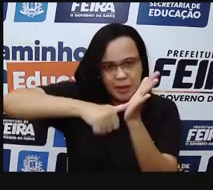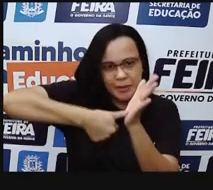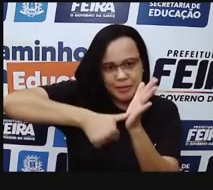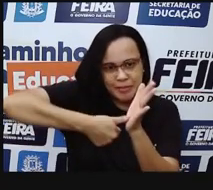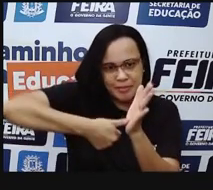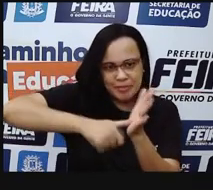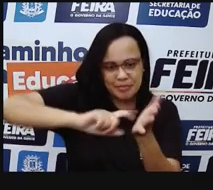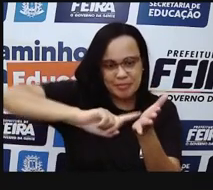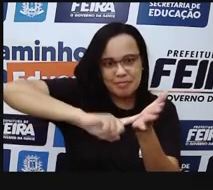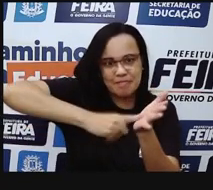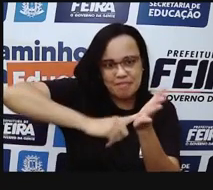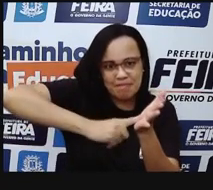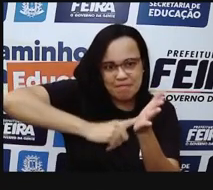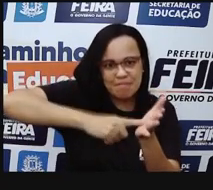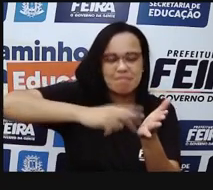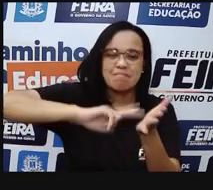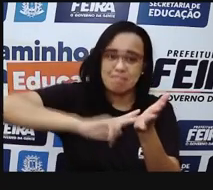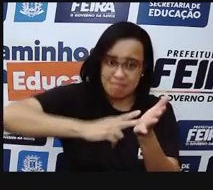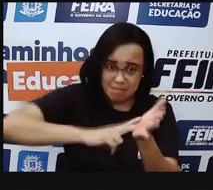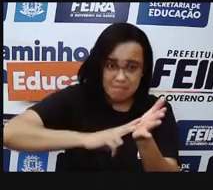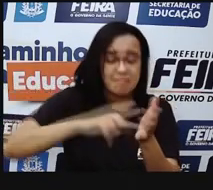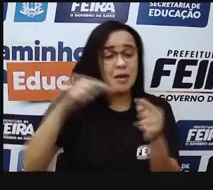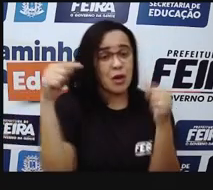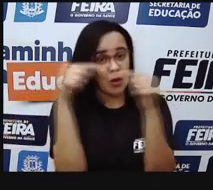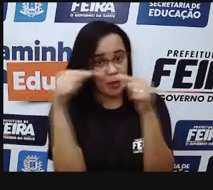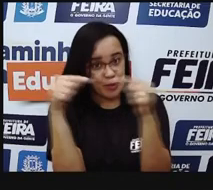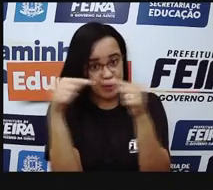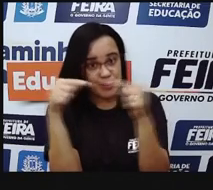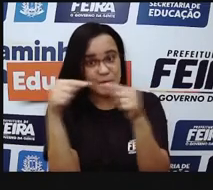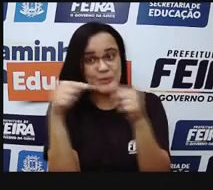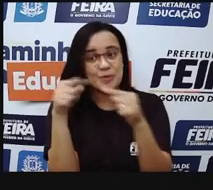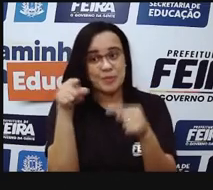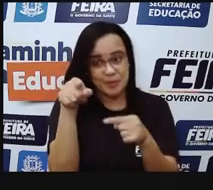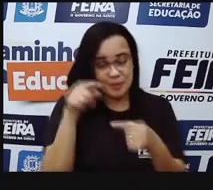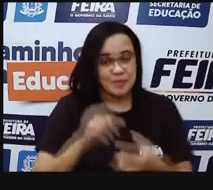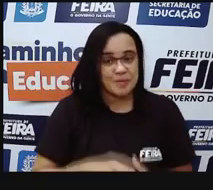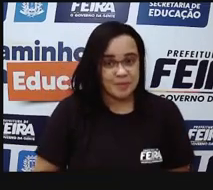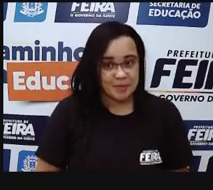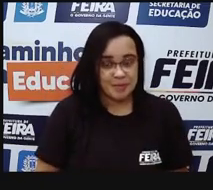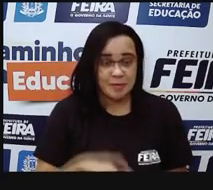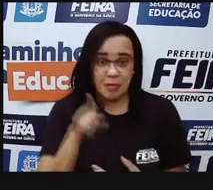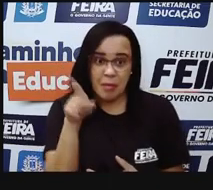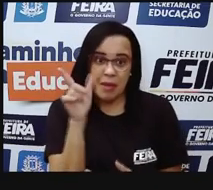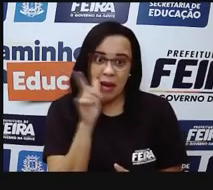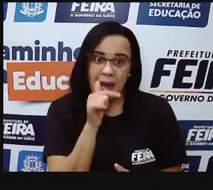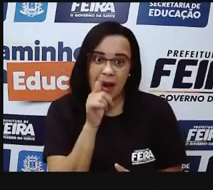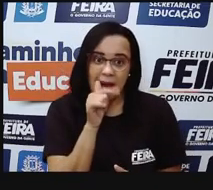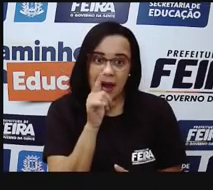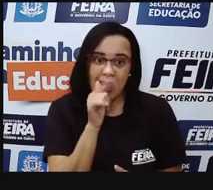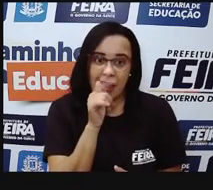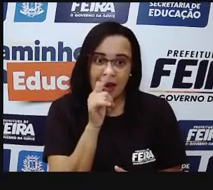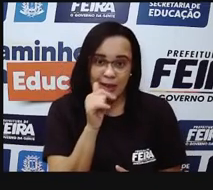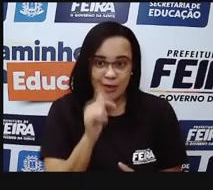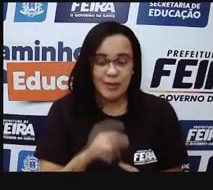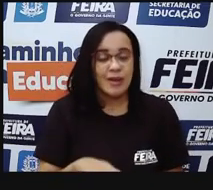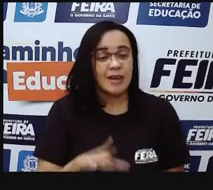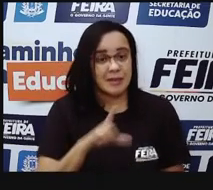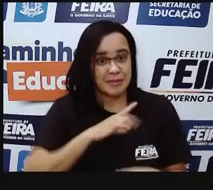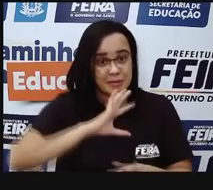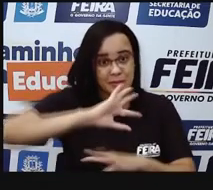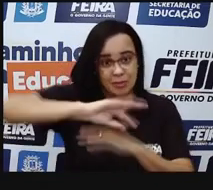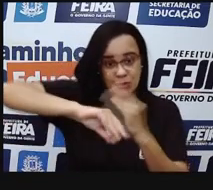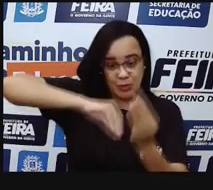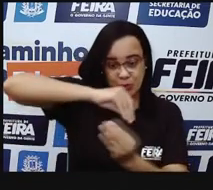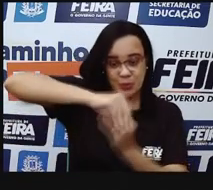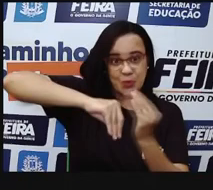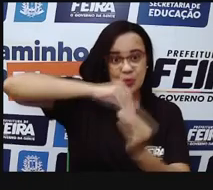nossas digitais? Essa aguinha é exatamente água, só que não só água, às vezes, vem algumas outras substâncias também